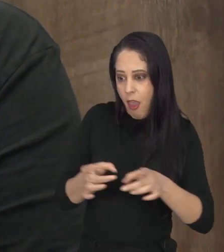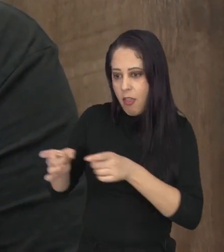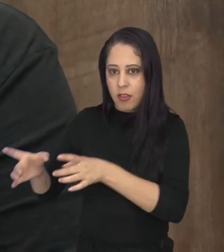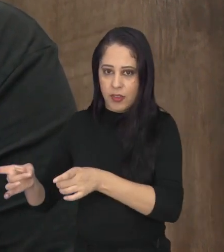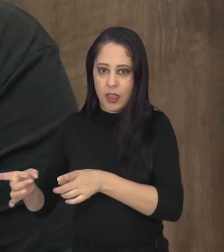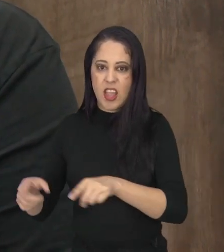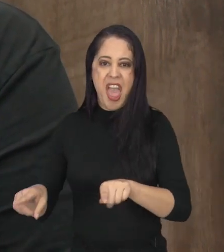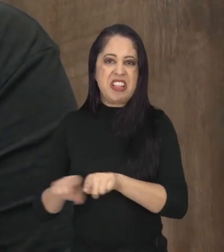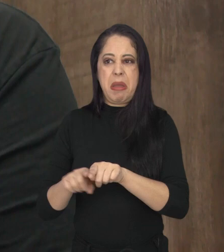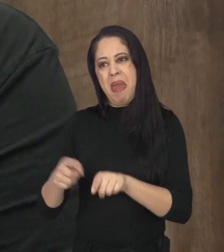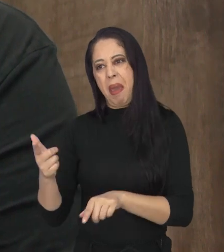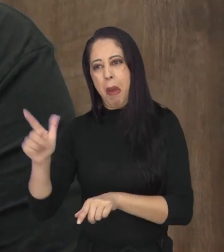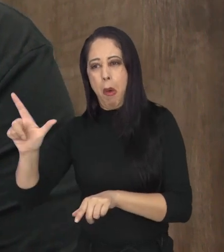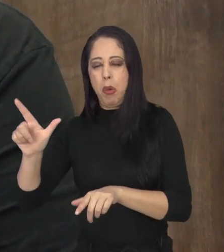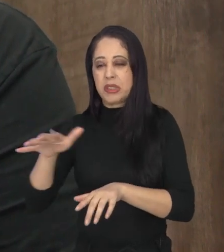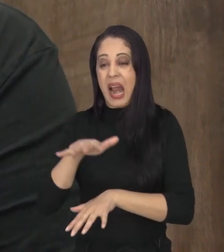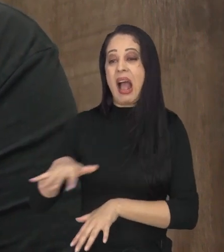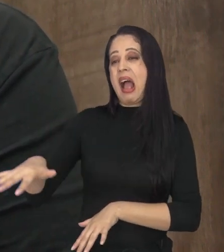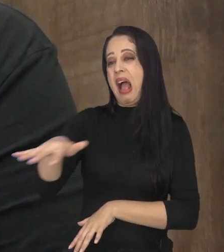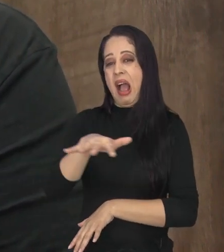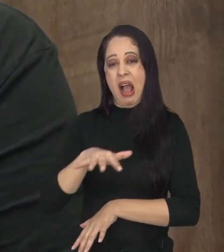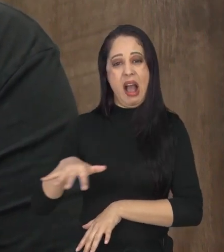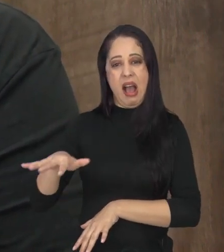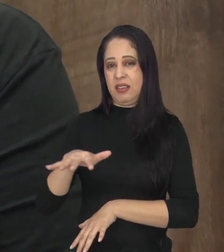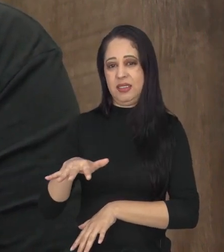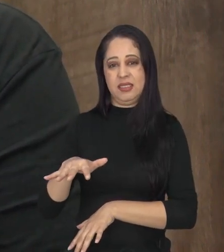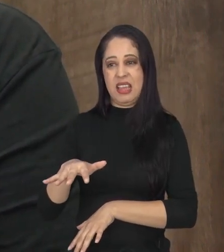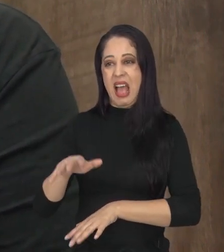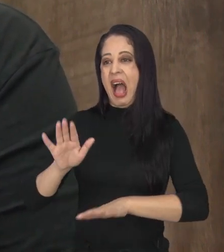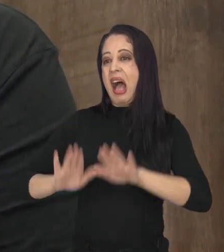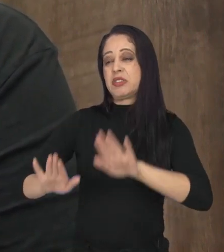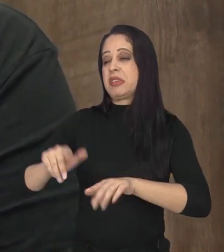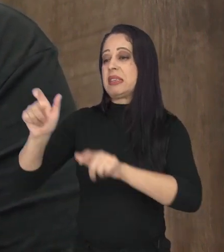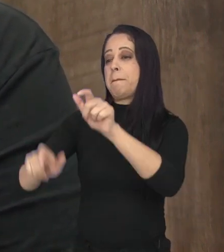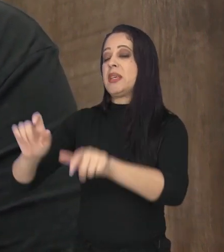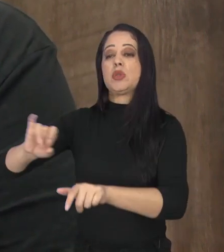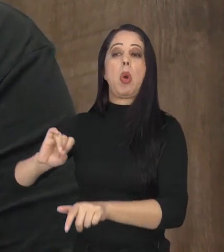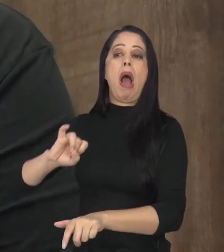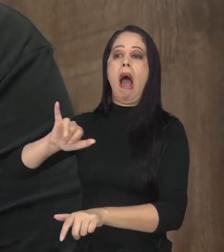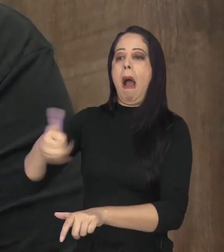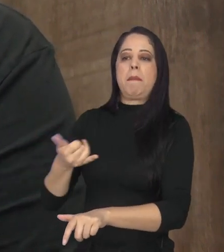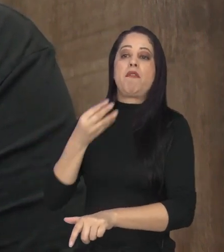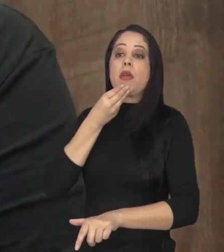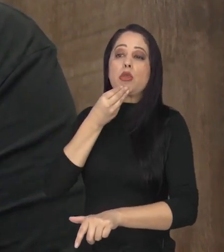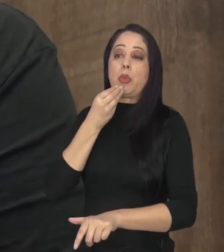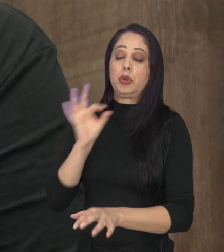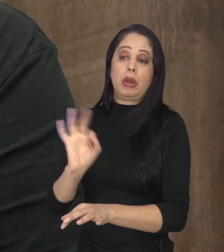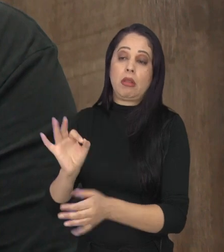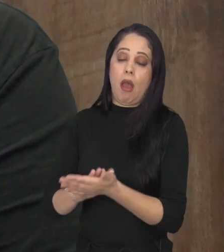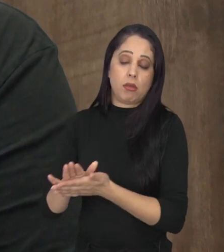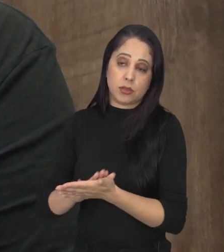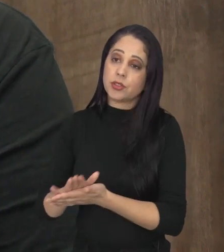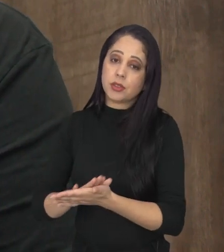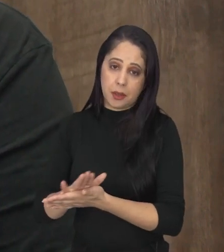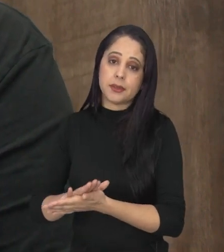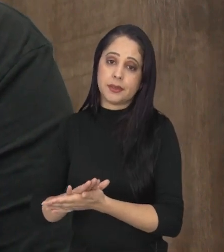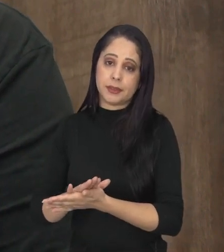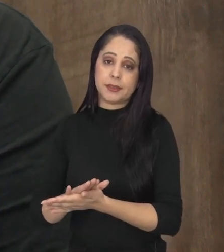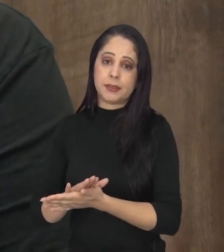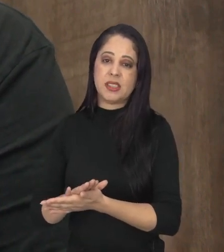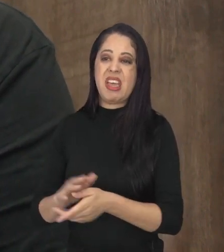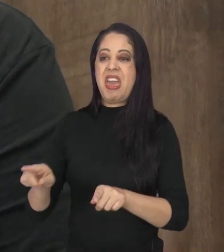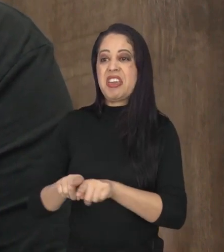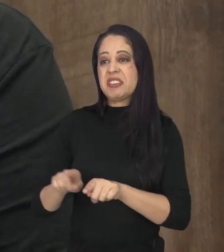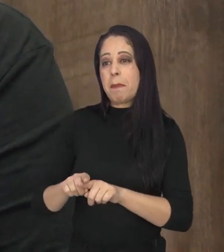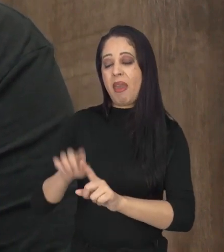Tem outros mercados que, até pela cultura do segmento, ninguém aproveita essa oportunidade de ter seus conteúdos dentro